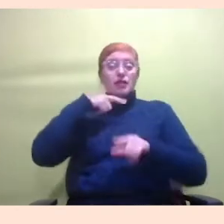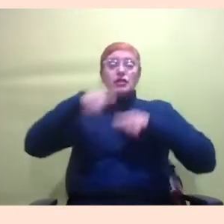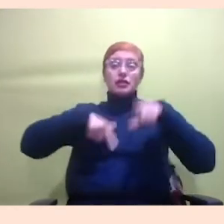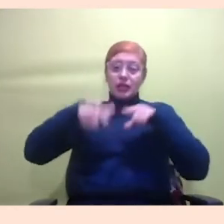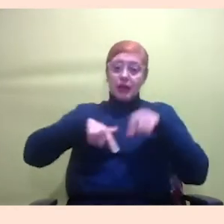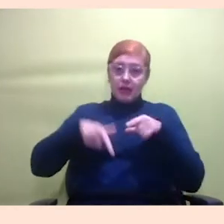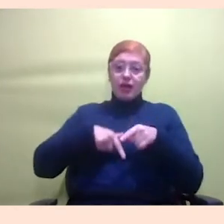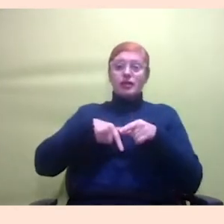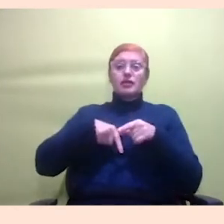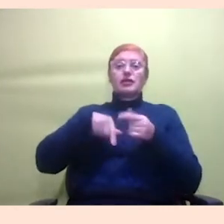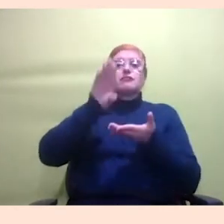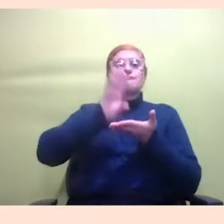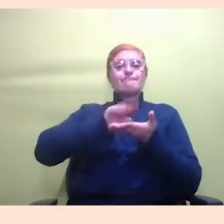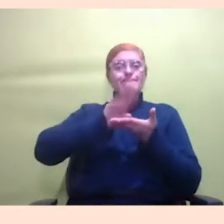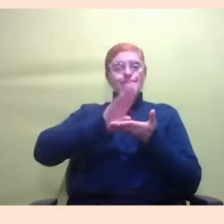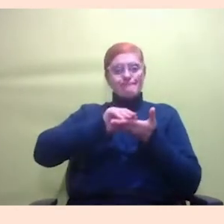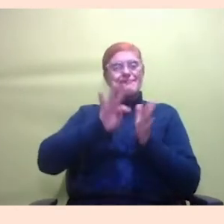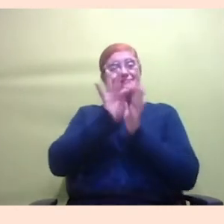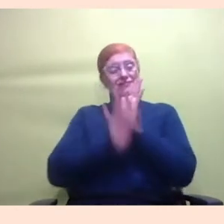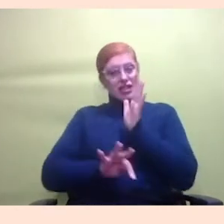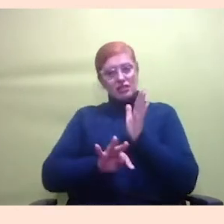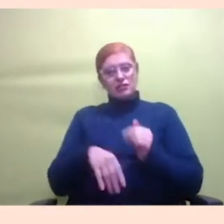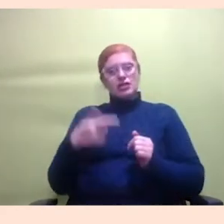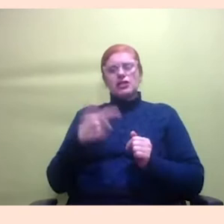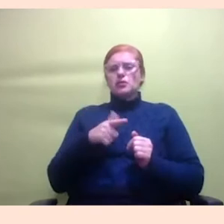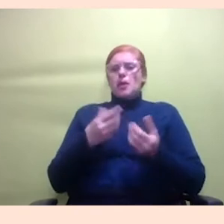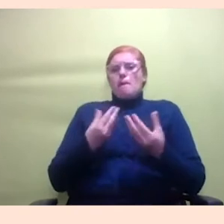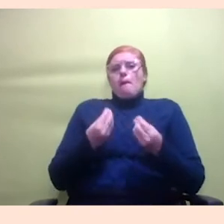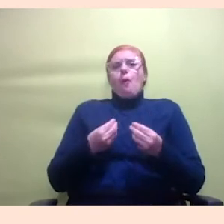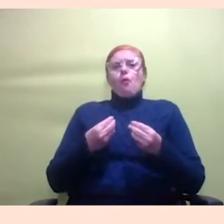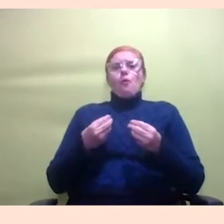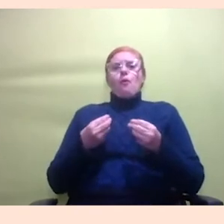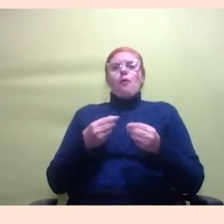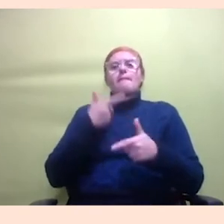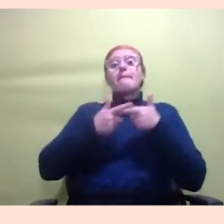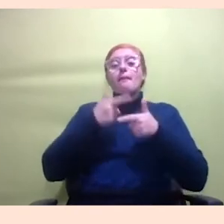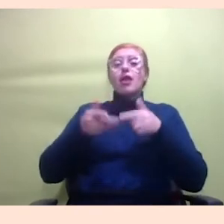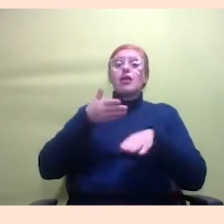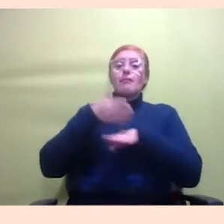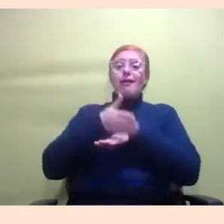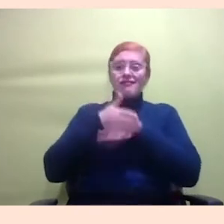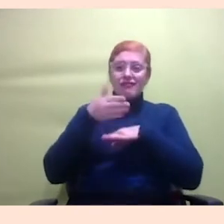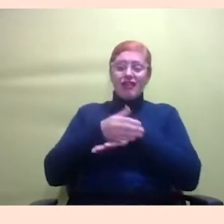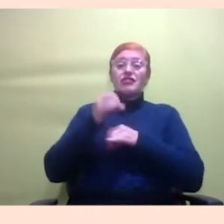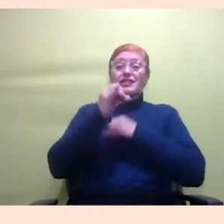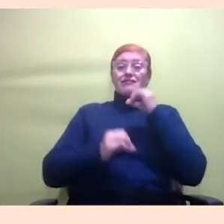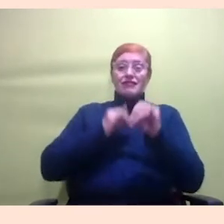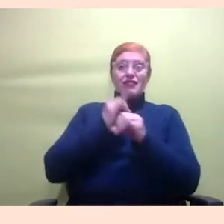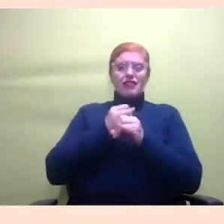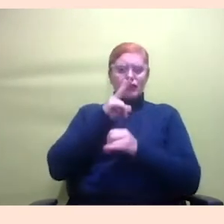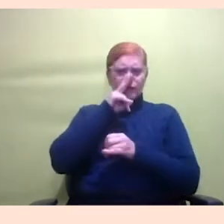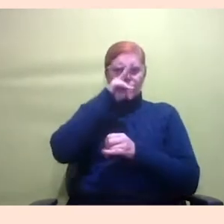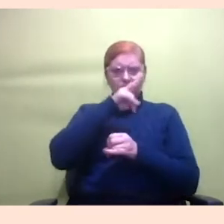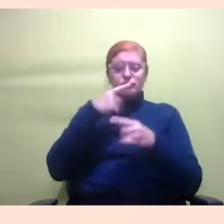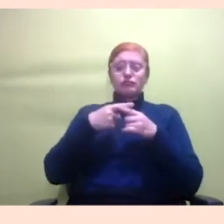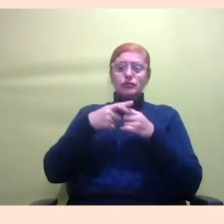a gente acaba não tendo tanto esse problema de acesso a uma internet mais potente. Porque o arquivo de texto, ele baixado e